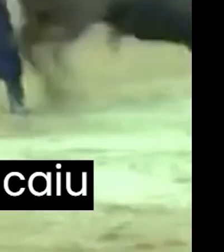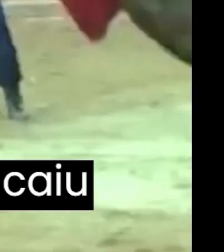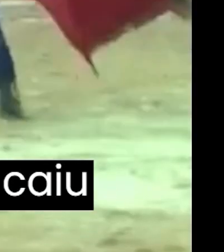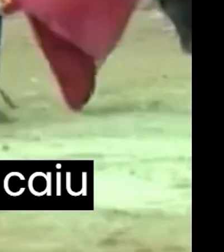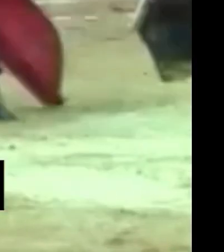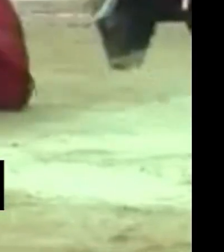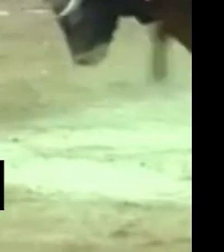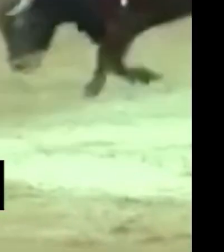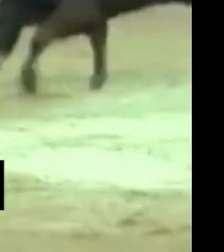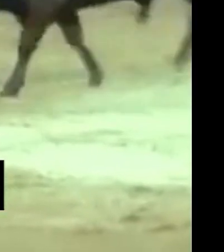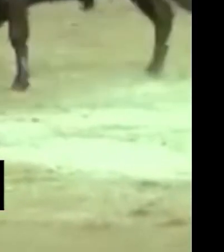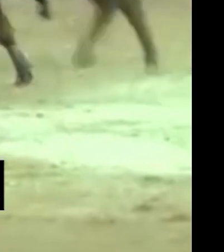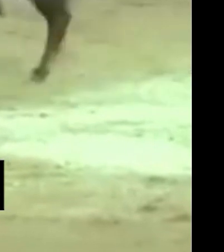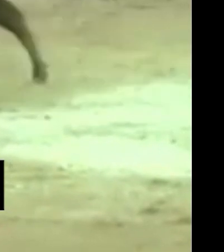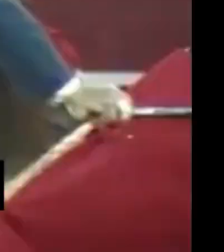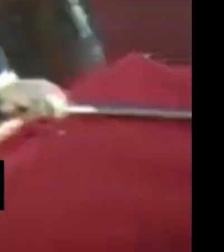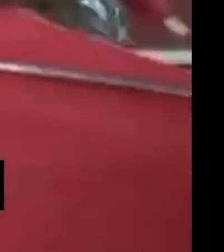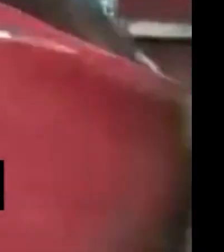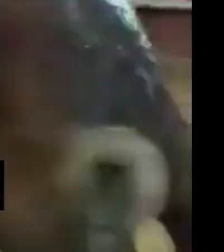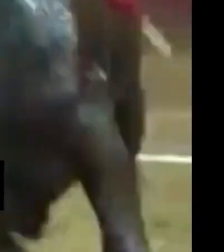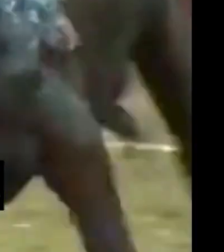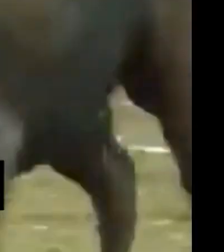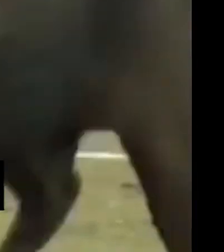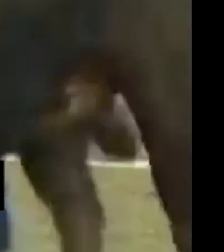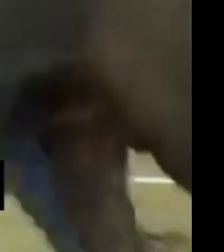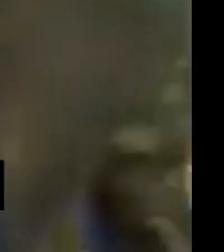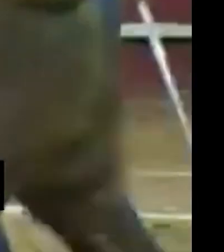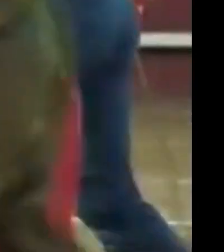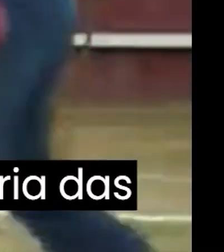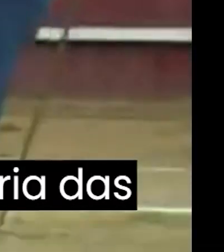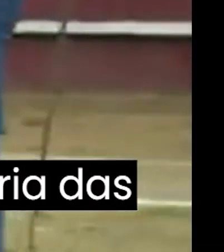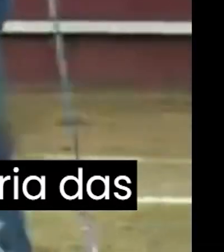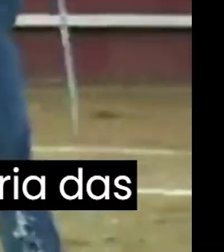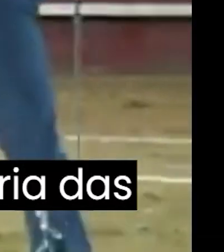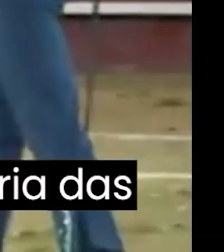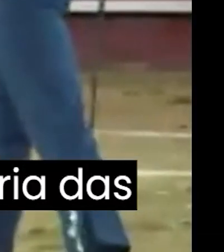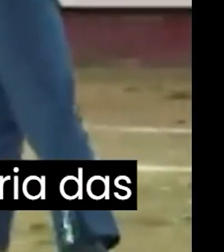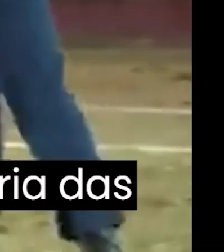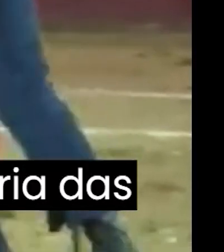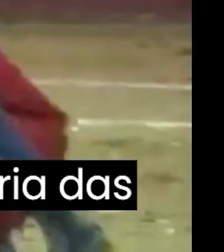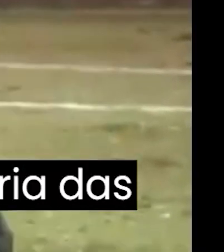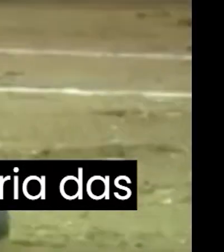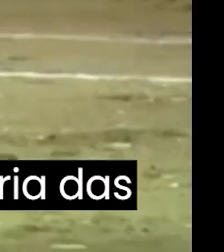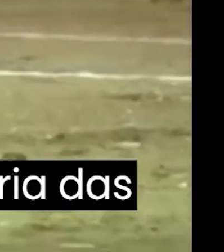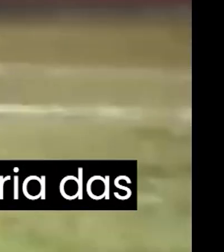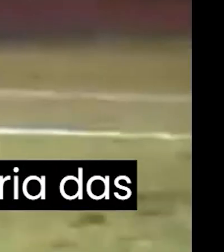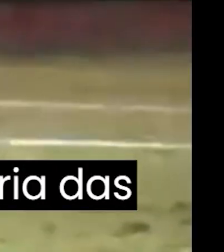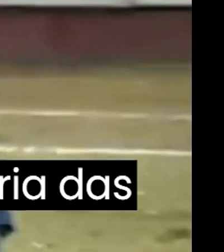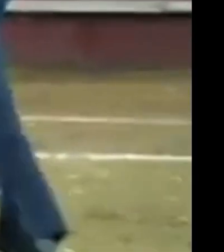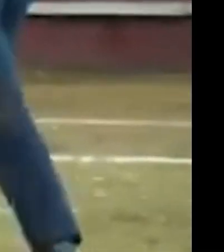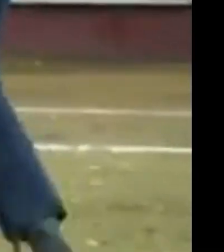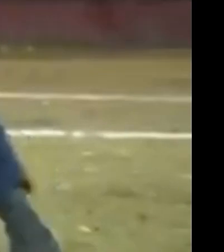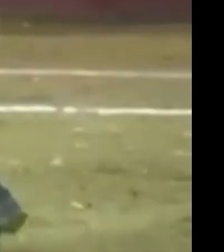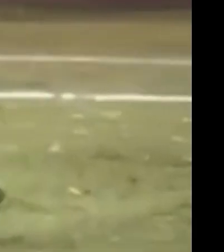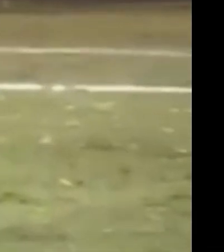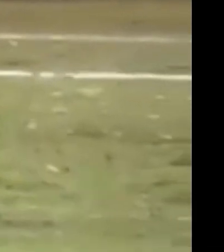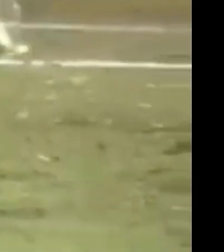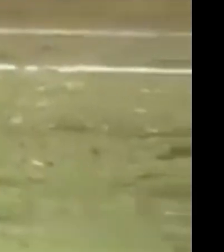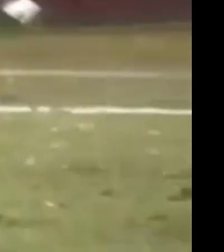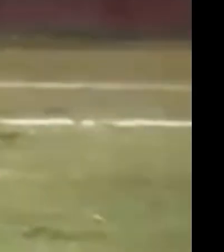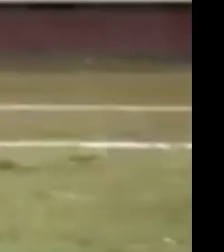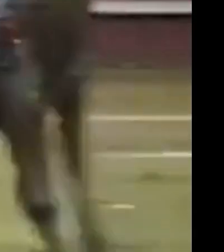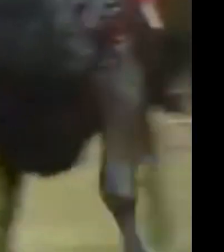touradas caiu 40 por cento nos três últimos anos bem diferente dos dias de glória das chamadas